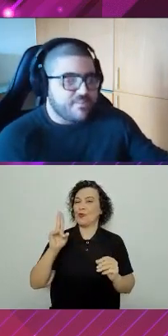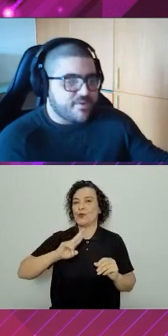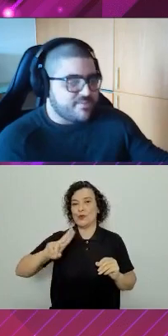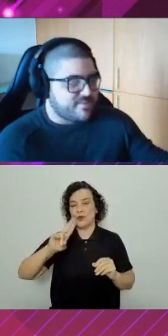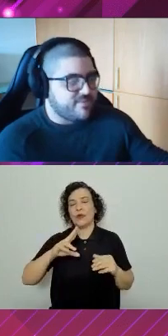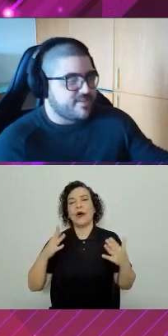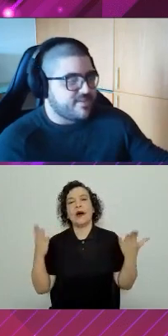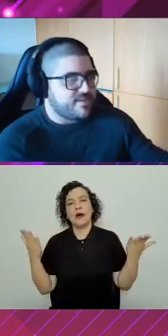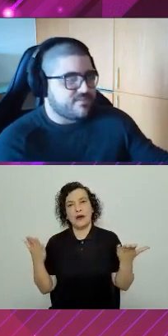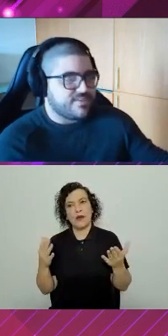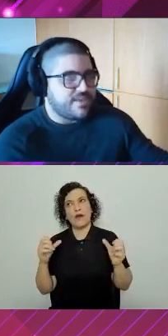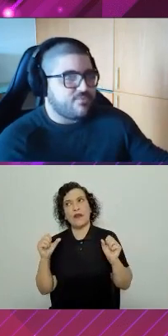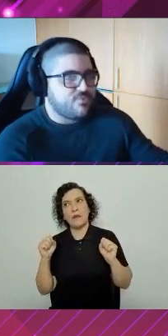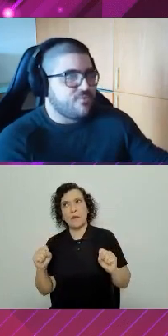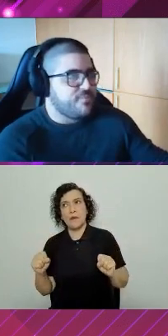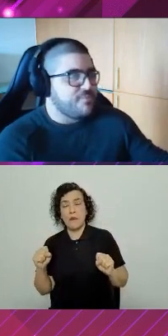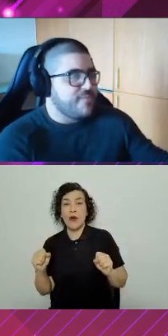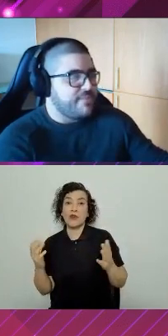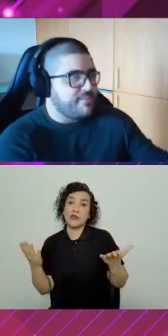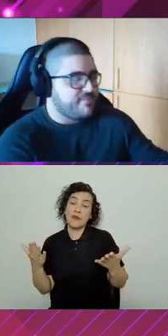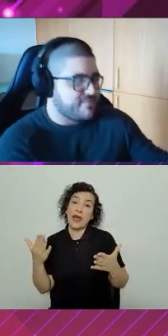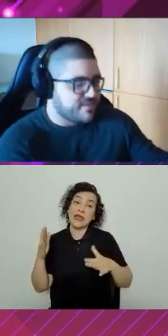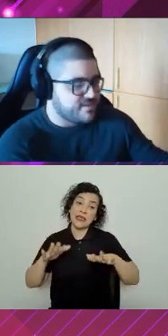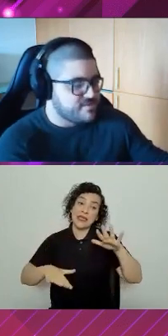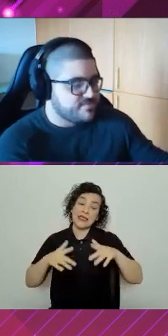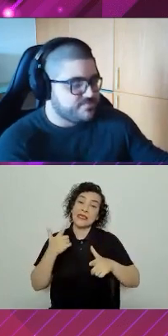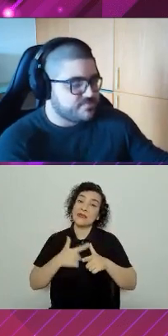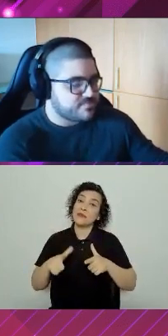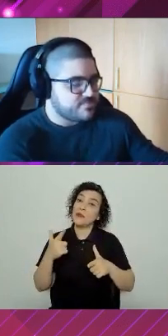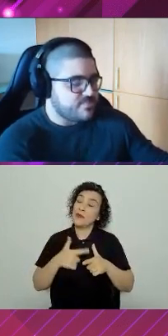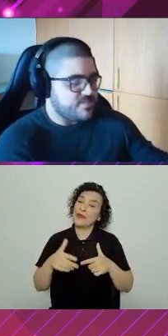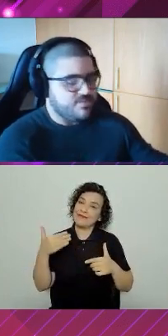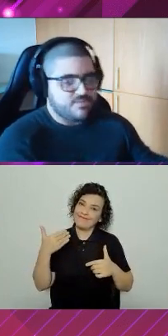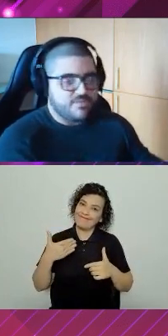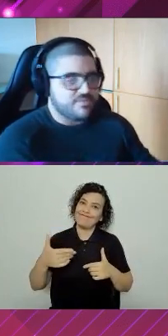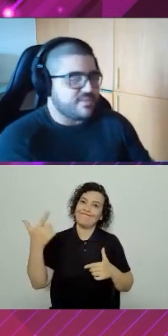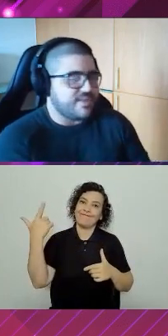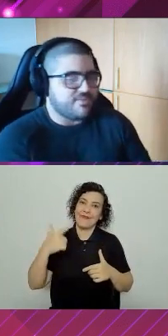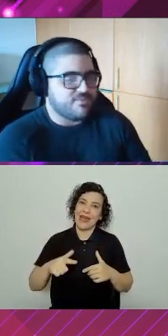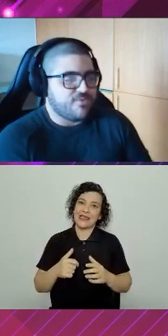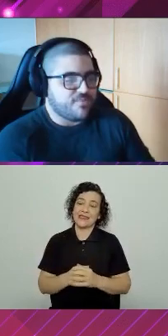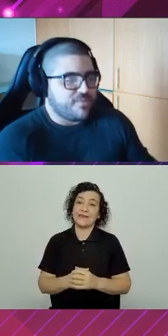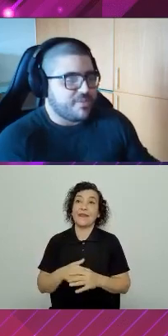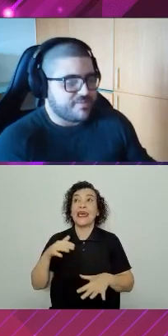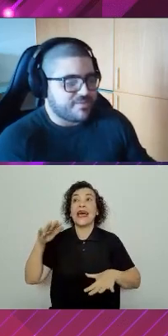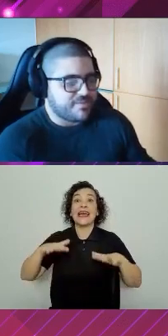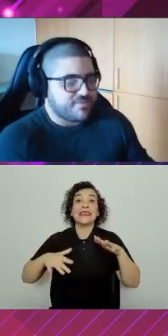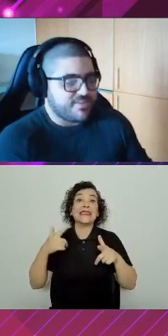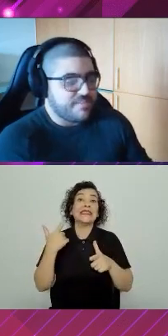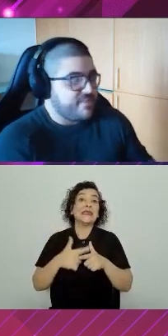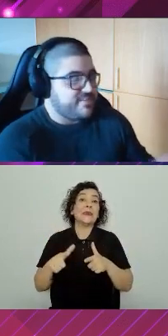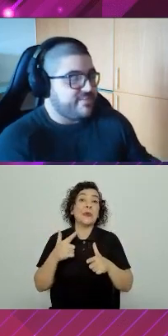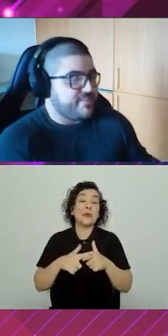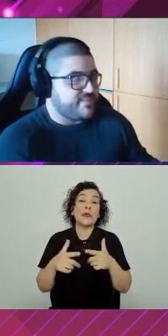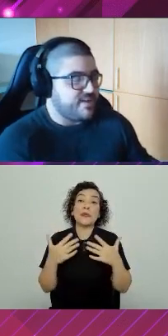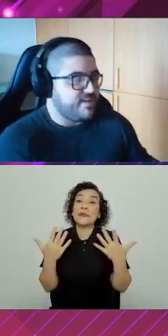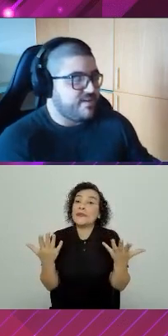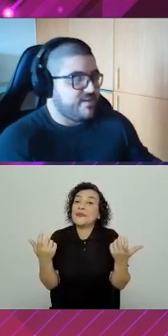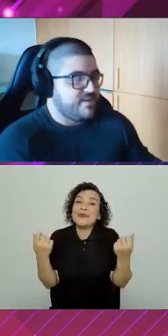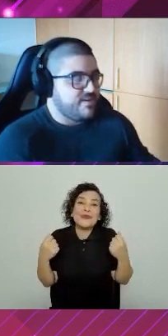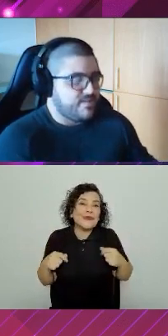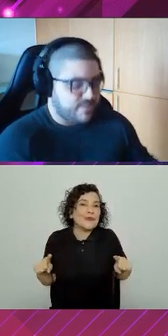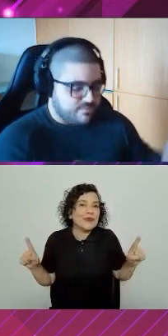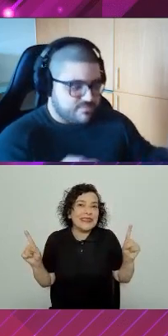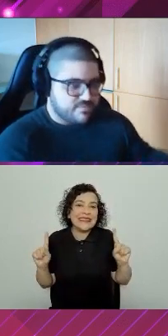agora você pode. Mas talvez você traga um novo problema para você. Talvez você traga um novo problema que você nem precisava passar.